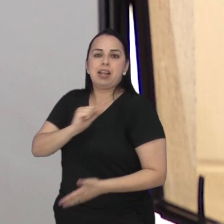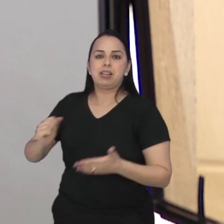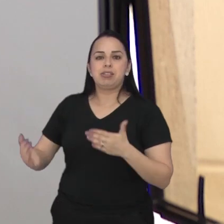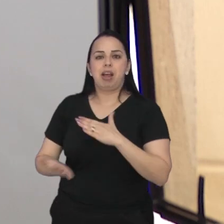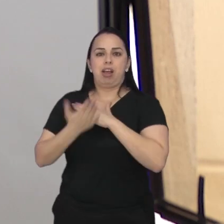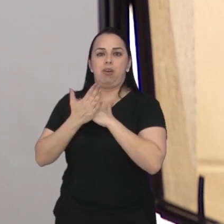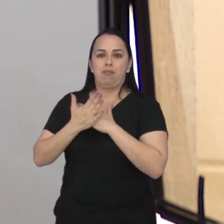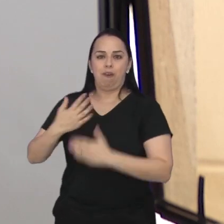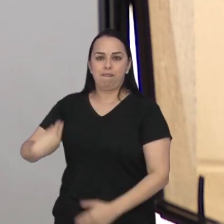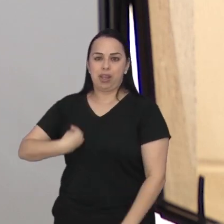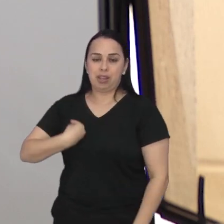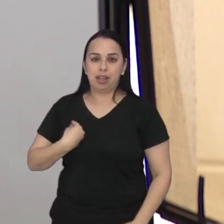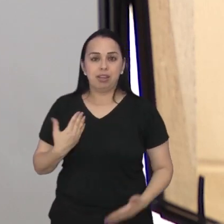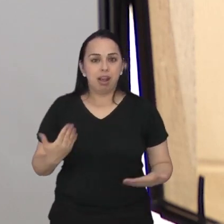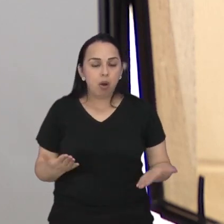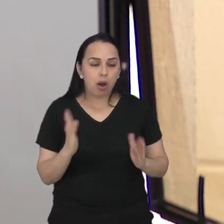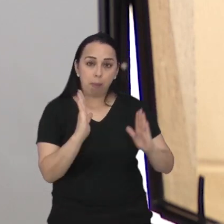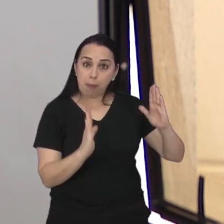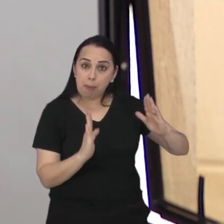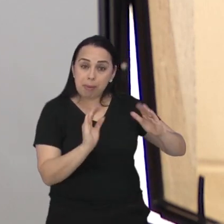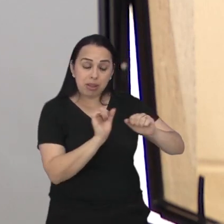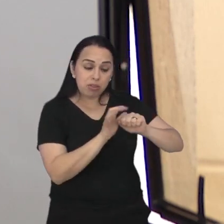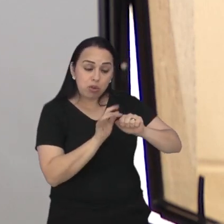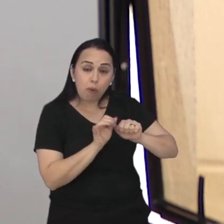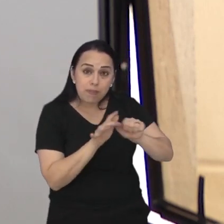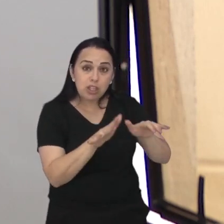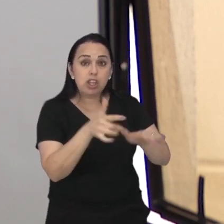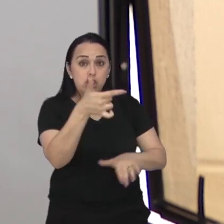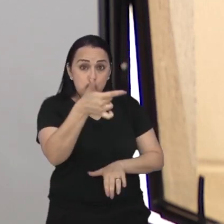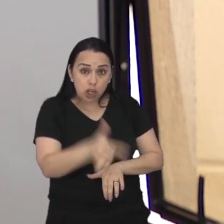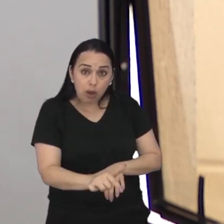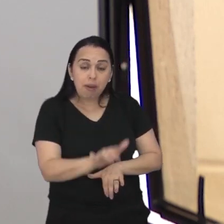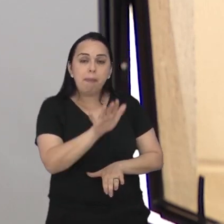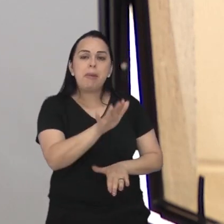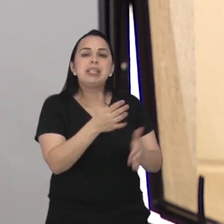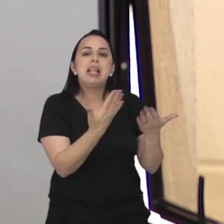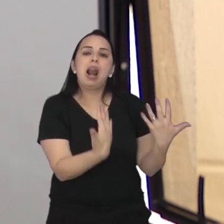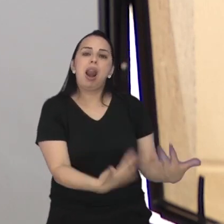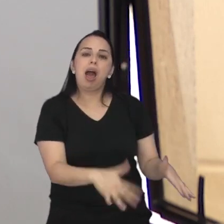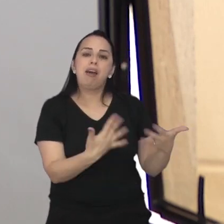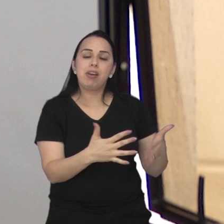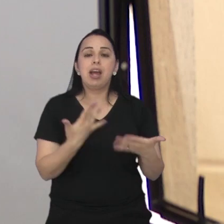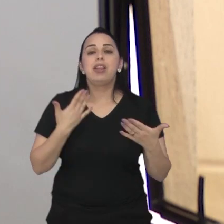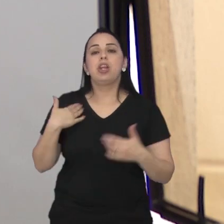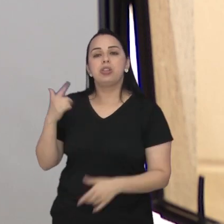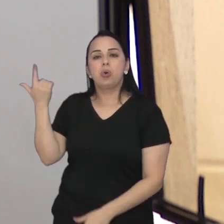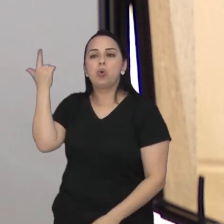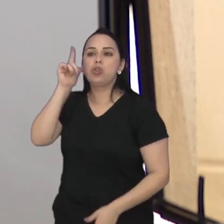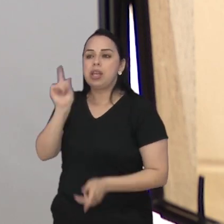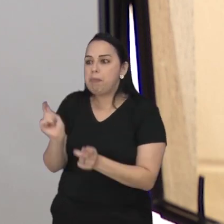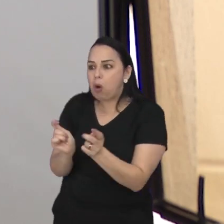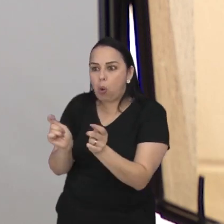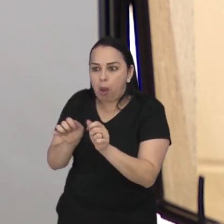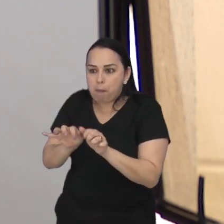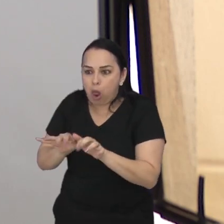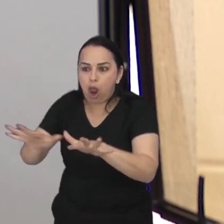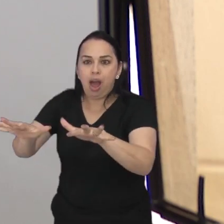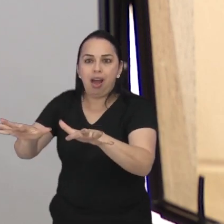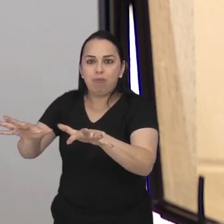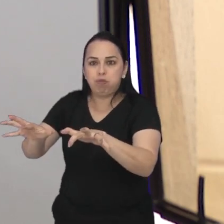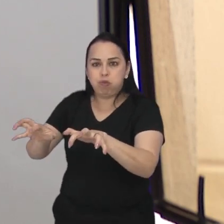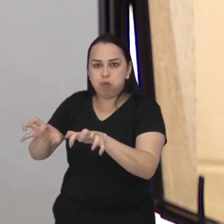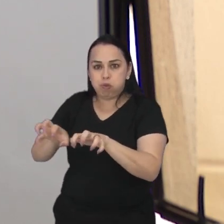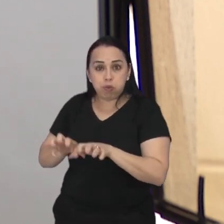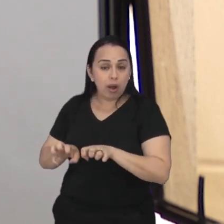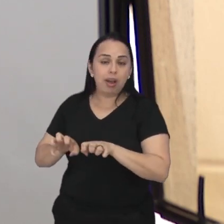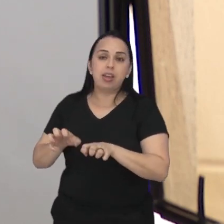agora está tendo um aumento do Covid de novo mas casos leves então conseguimos graças a Deus controlar o Covid